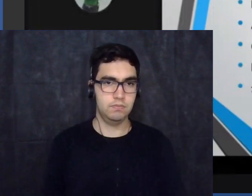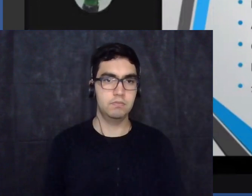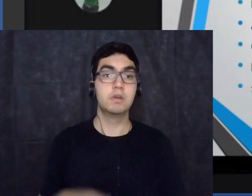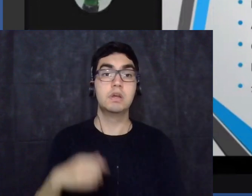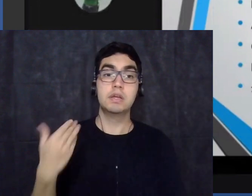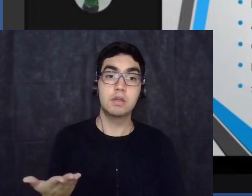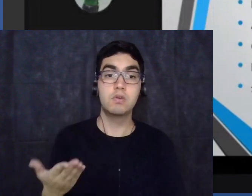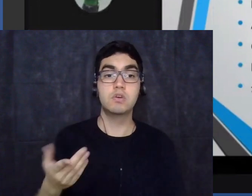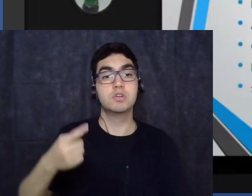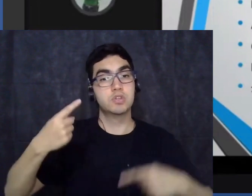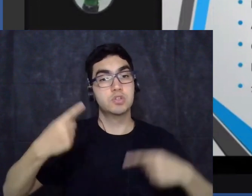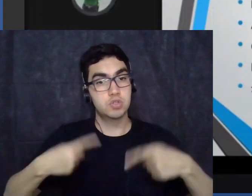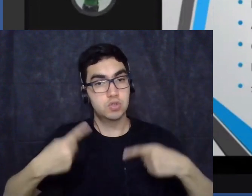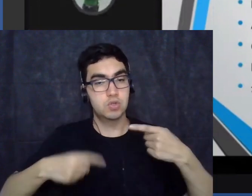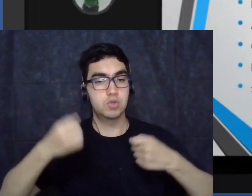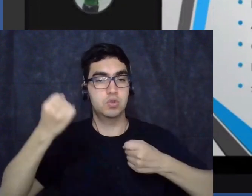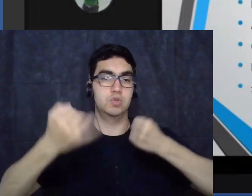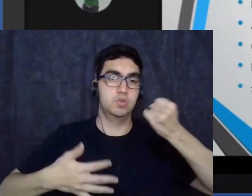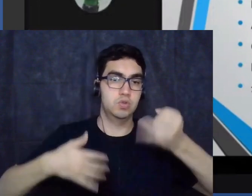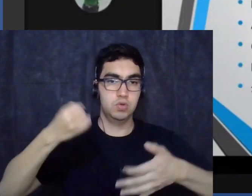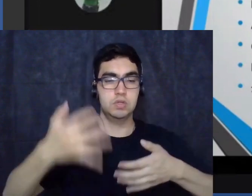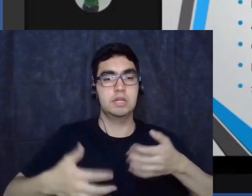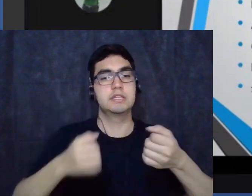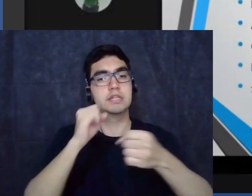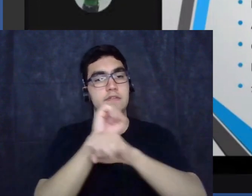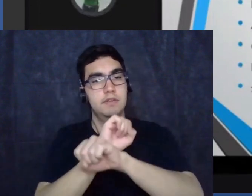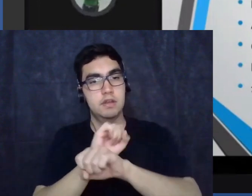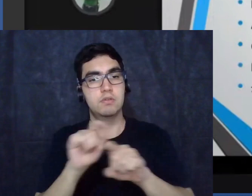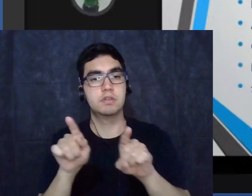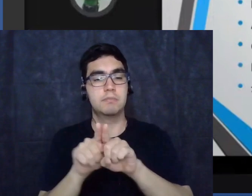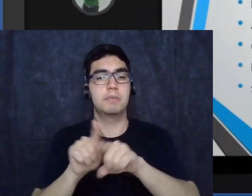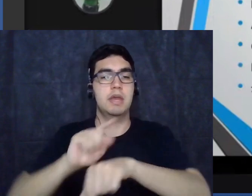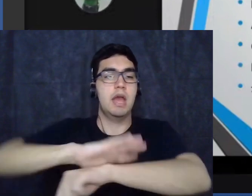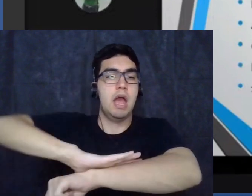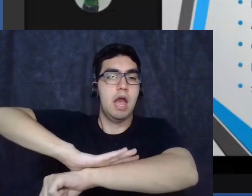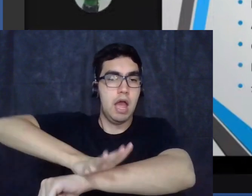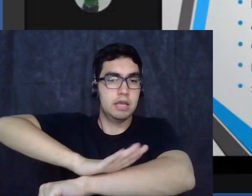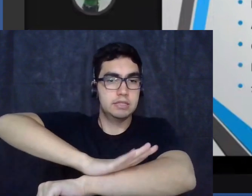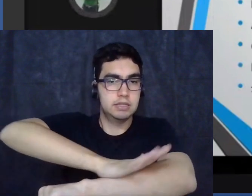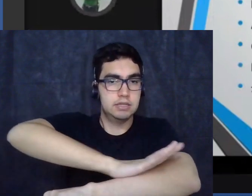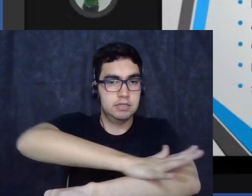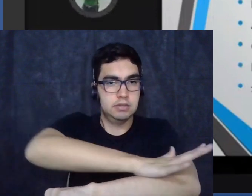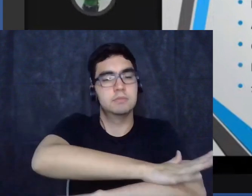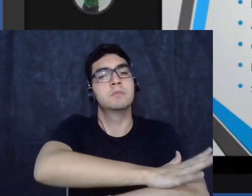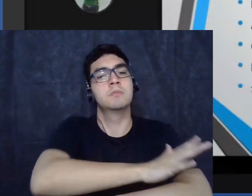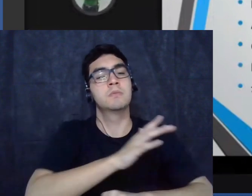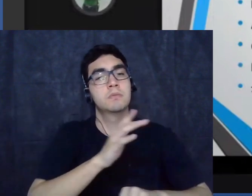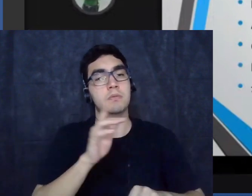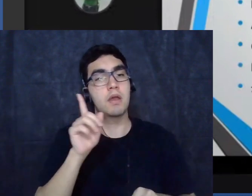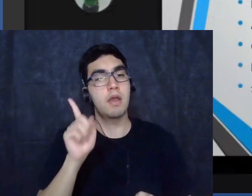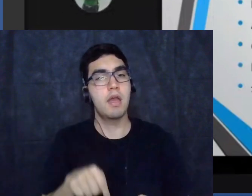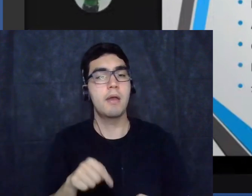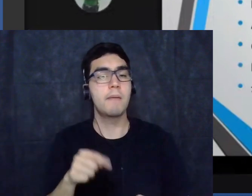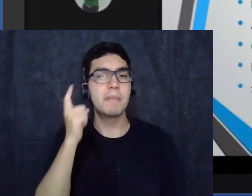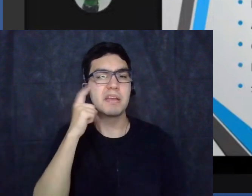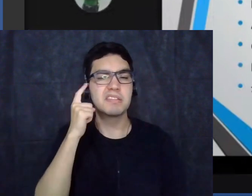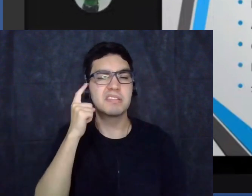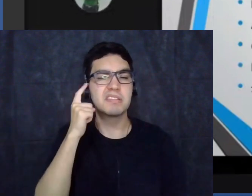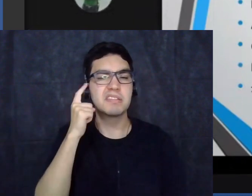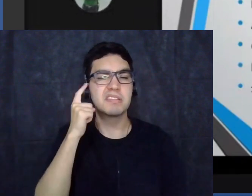do racismo como algo menor como um mimimi não é